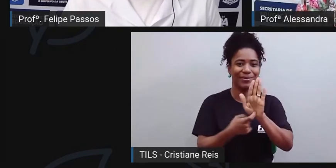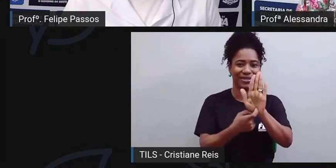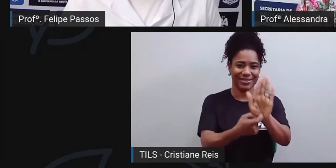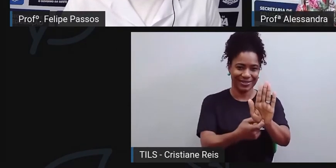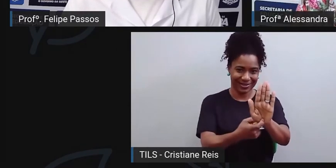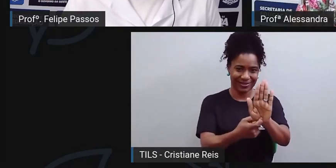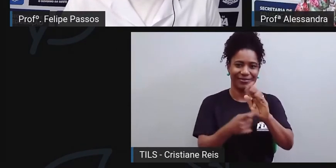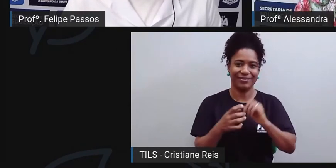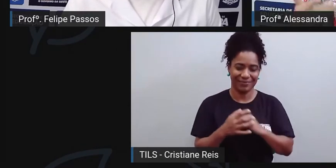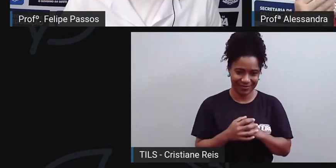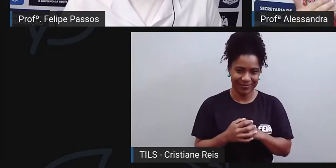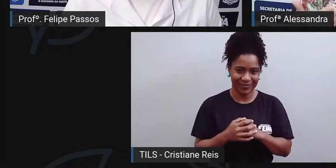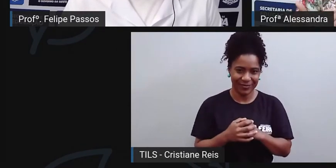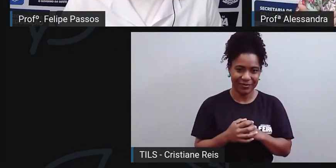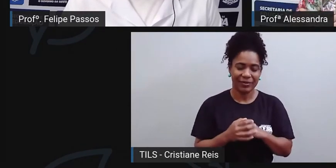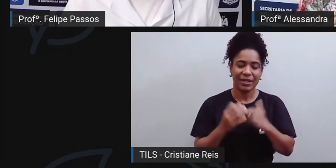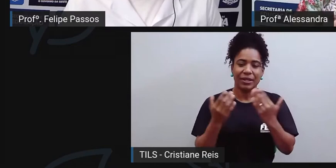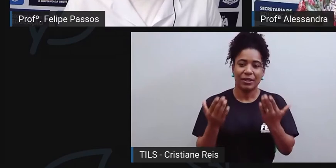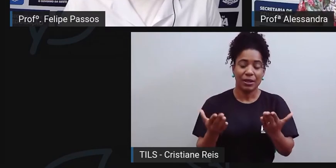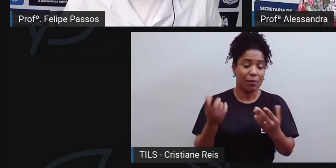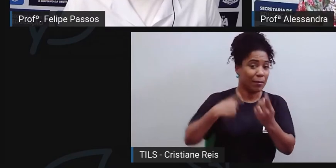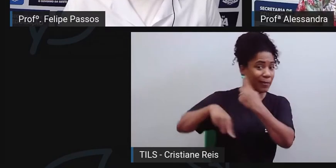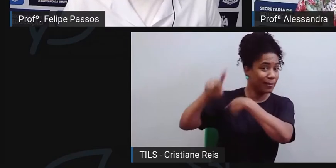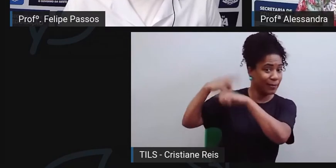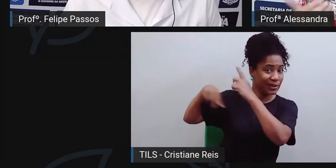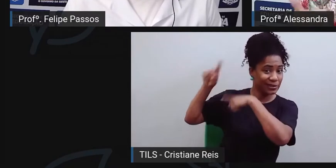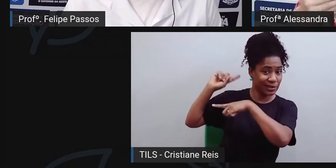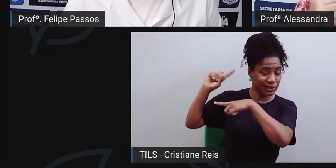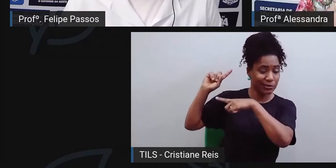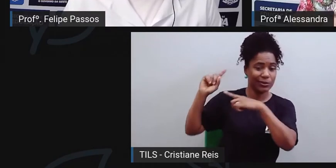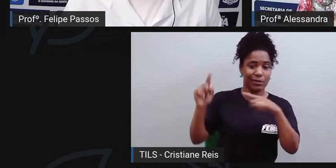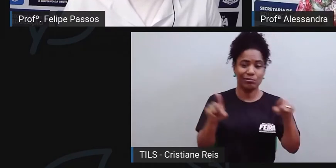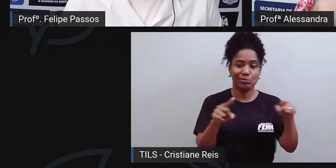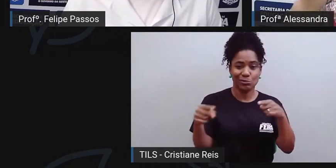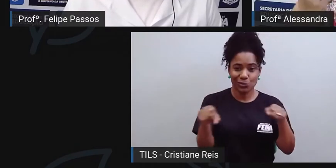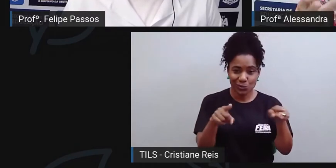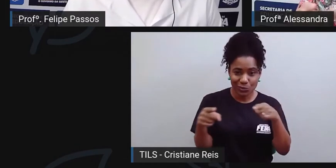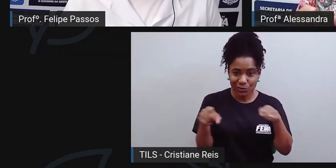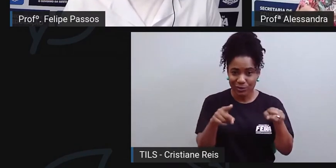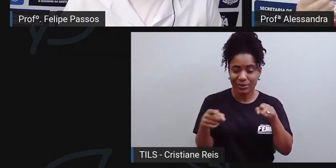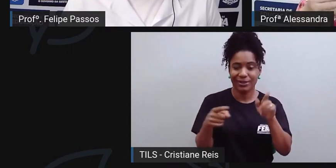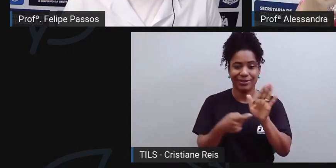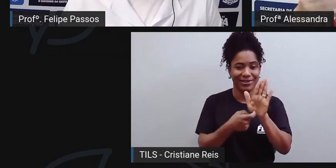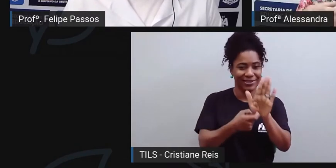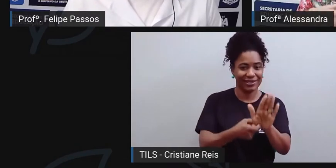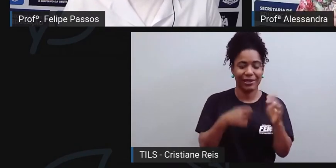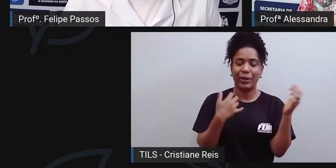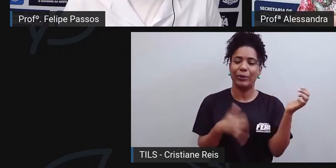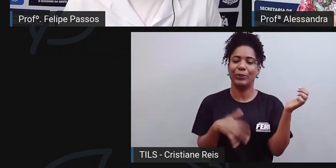a gente não tem mais como a gente tinha no passado. O que a gente também percebe é que